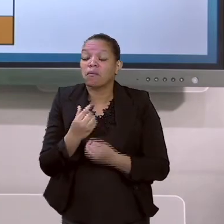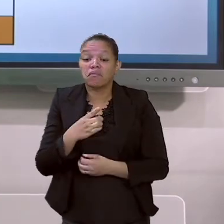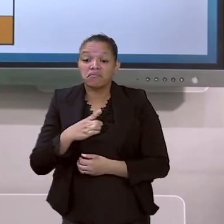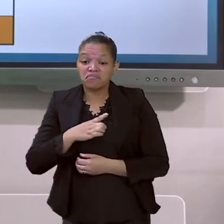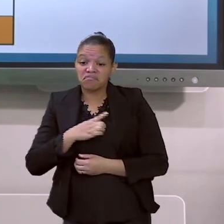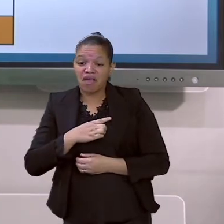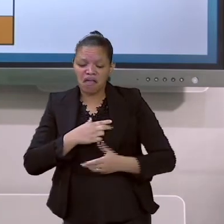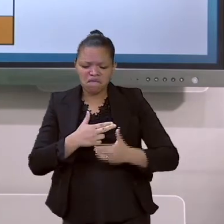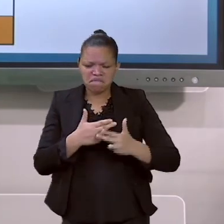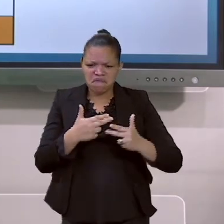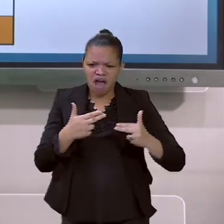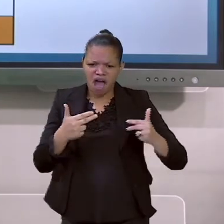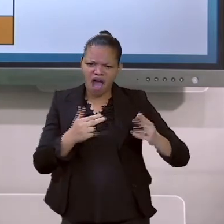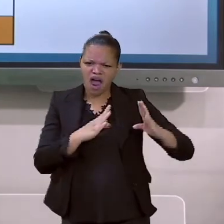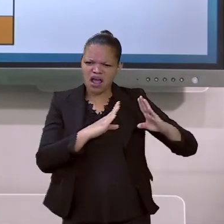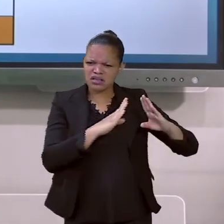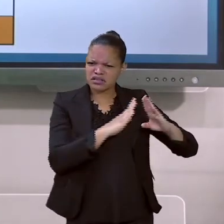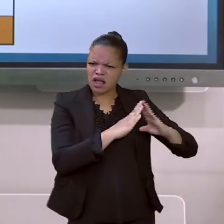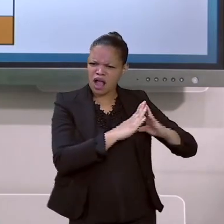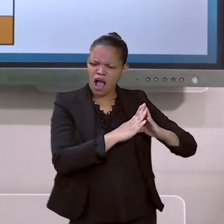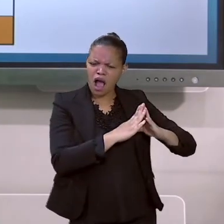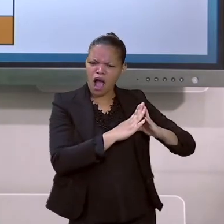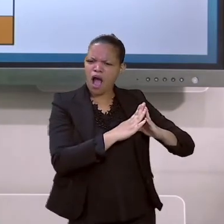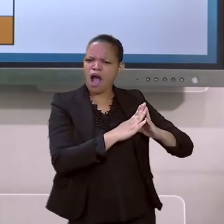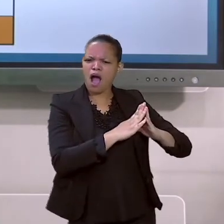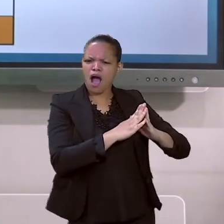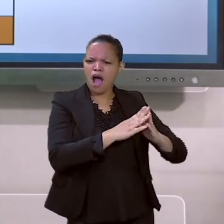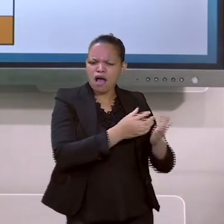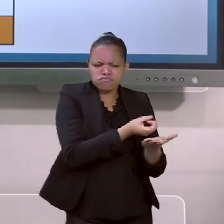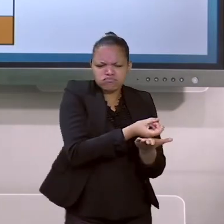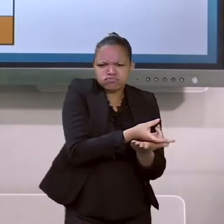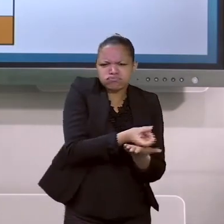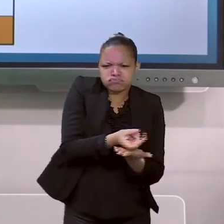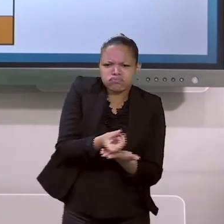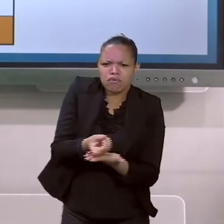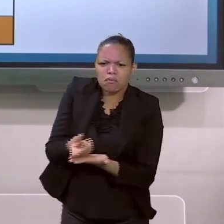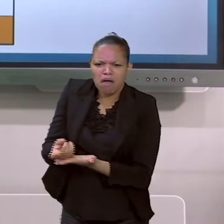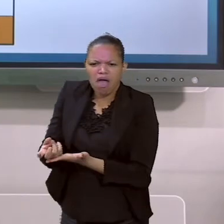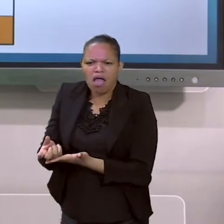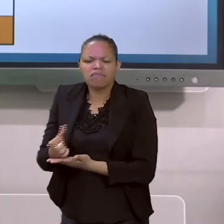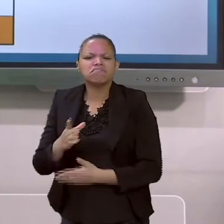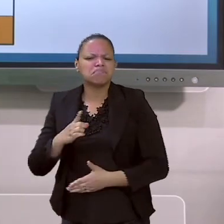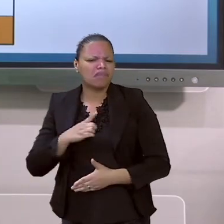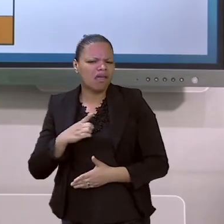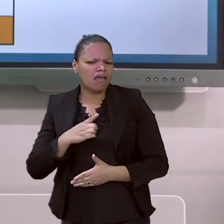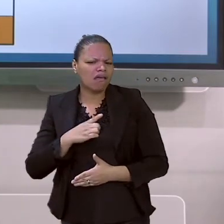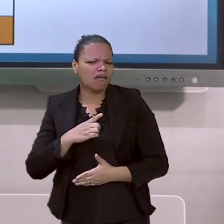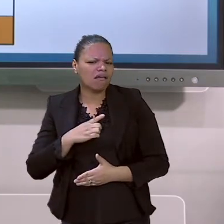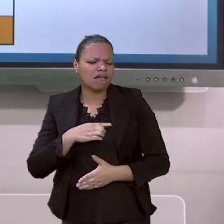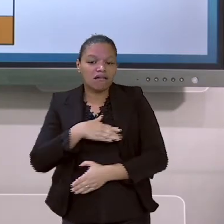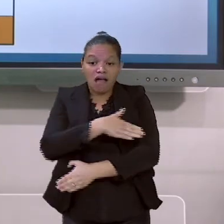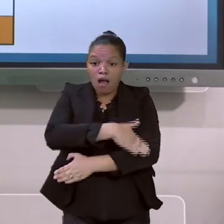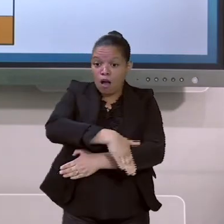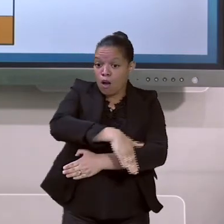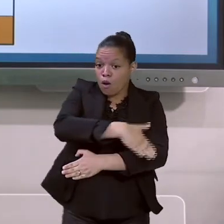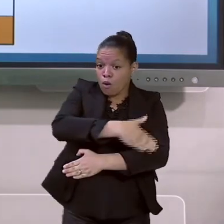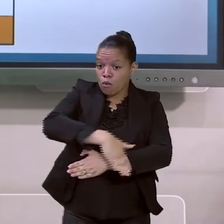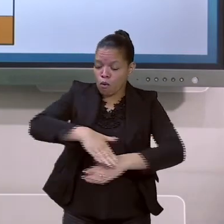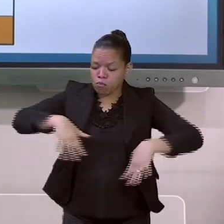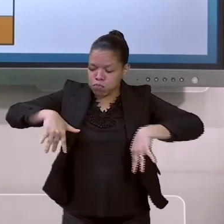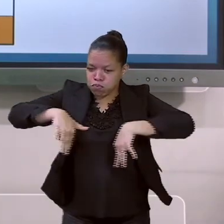de beleza, tem mercearia, supermercado. A rua de vocês é uma rua